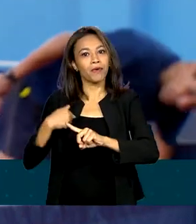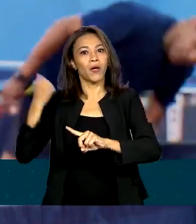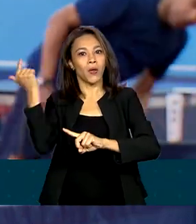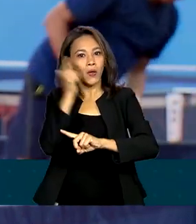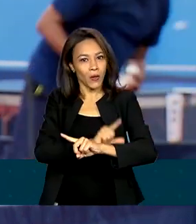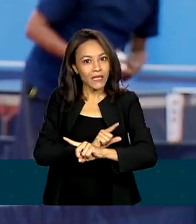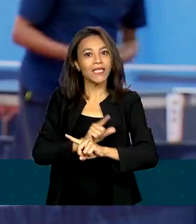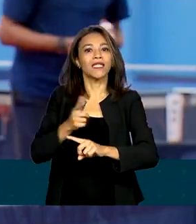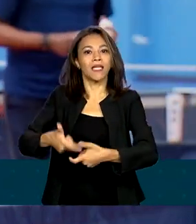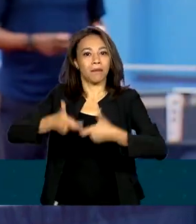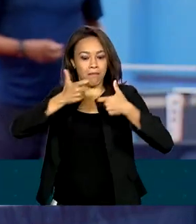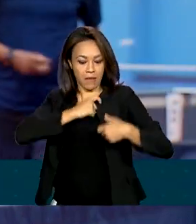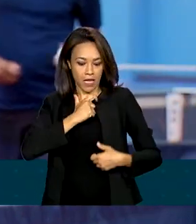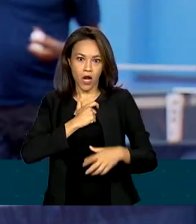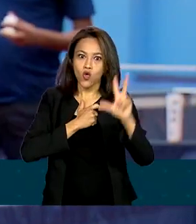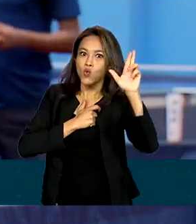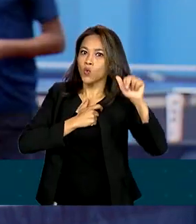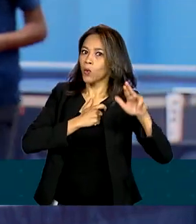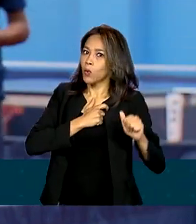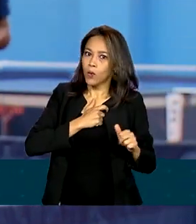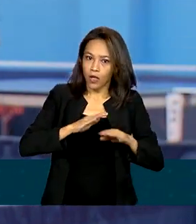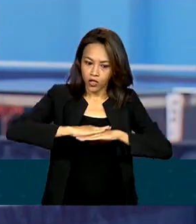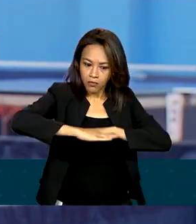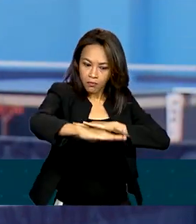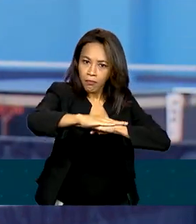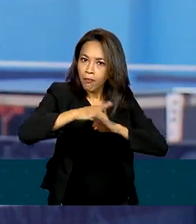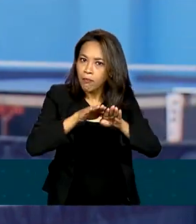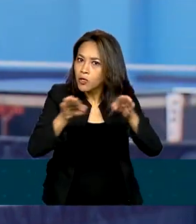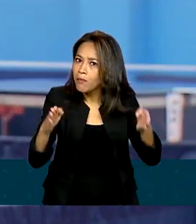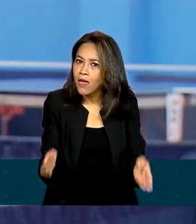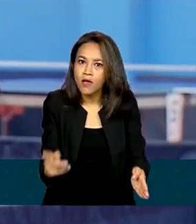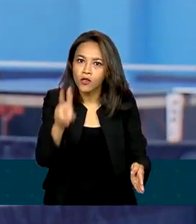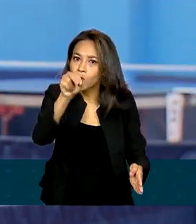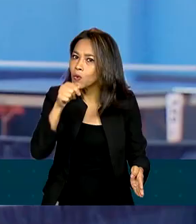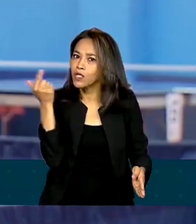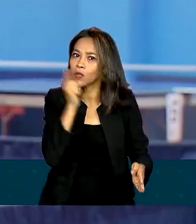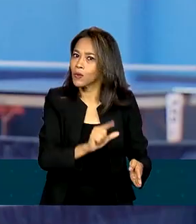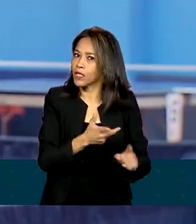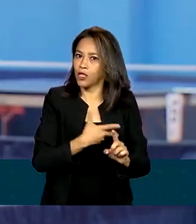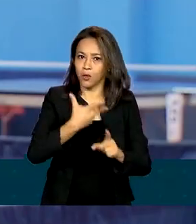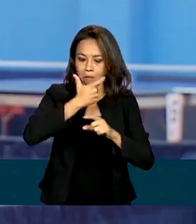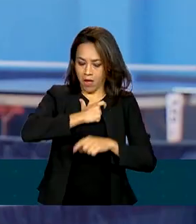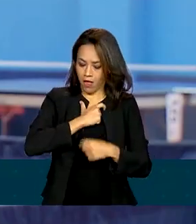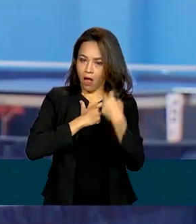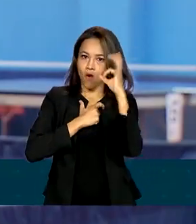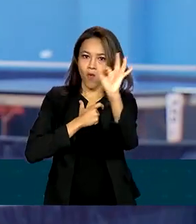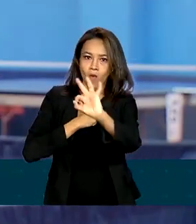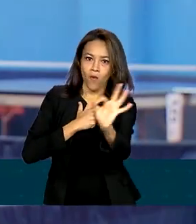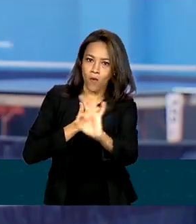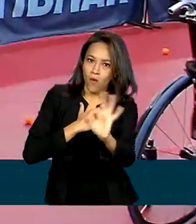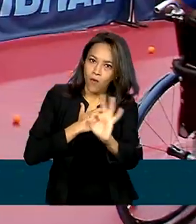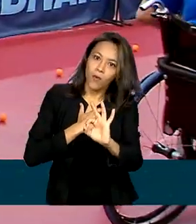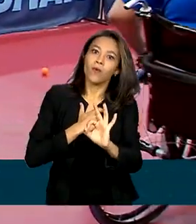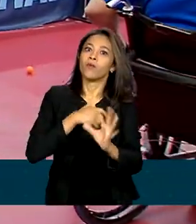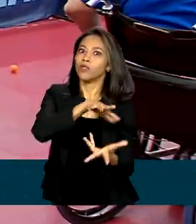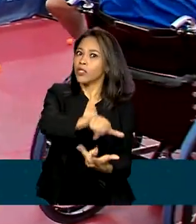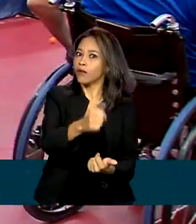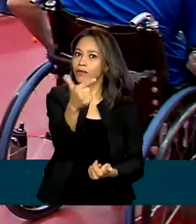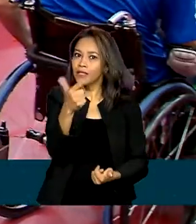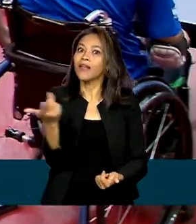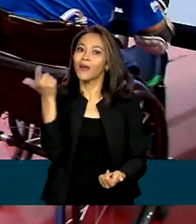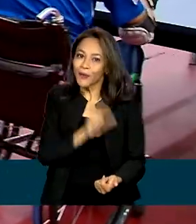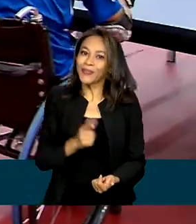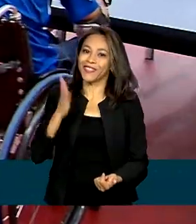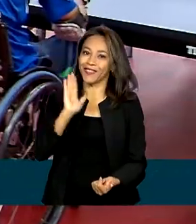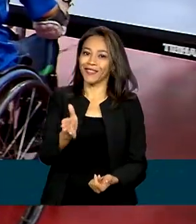o tênis de mesa paralímpico nunca tinha ganhado. Não, o tênis de mesa nunca tinha ganhado, que era medalha de Mundial. Então, não existia medalha de Mundial no tênis de mesa. Assim como